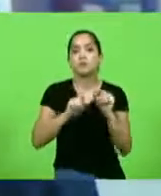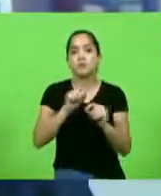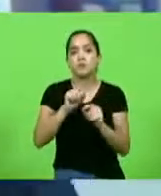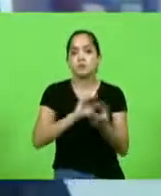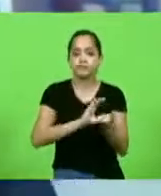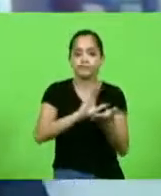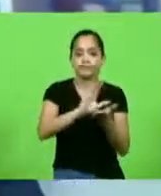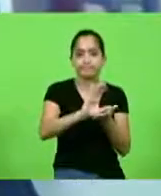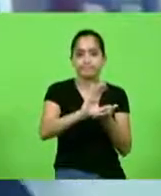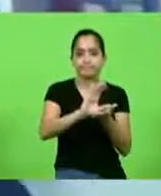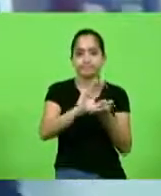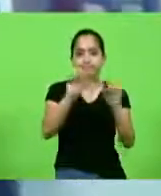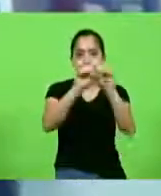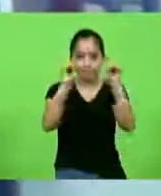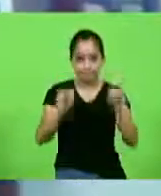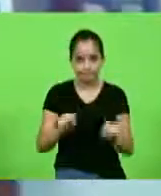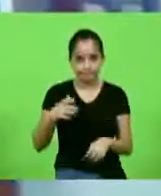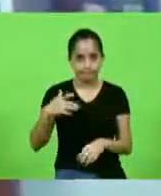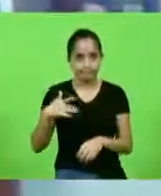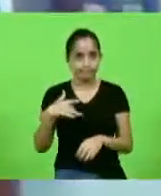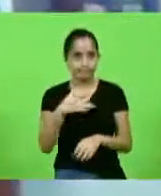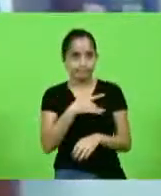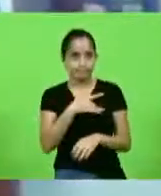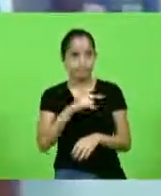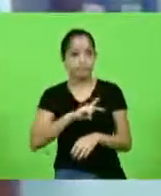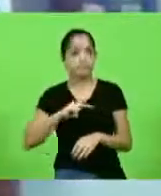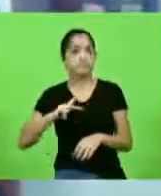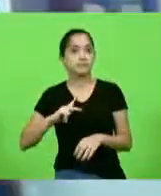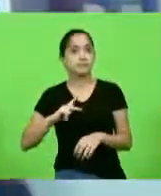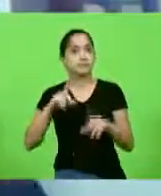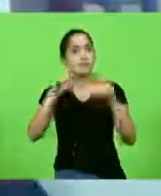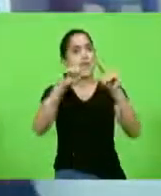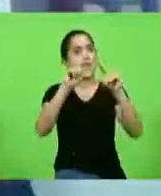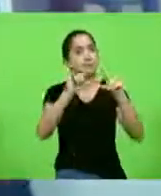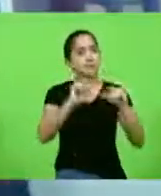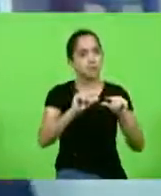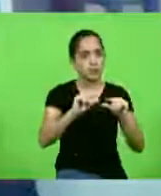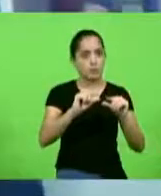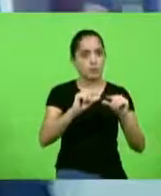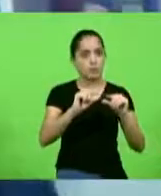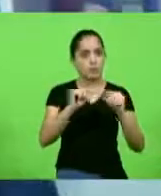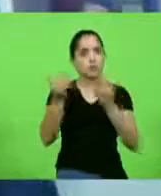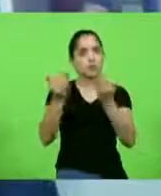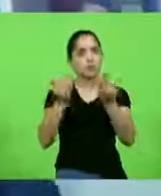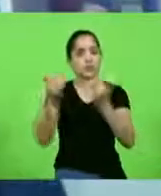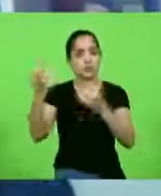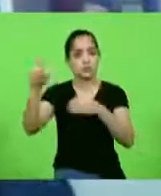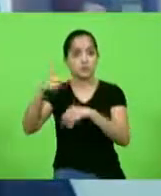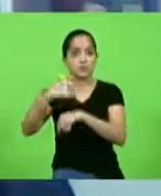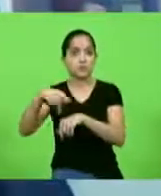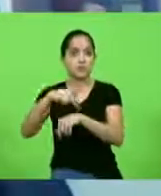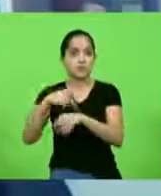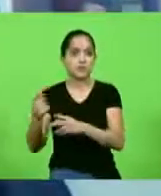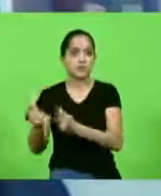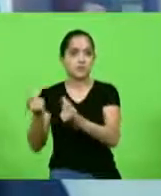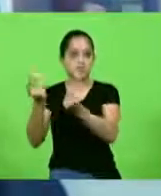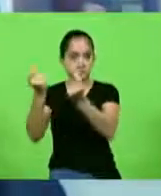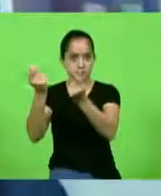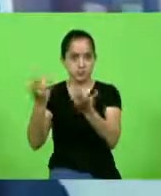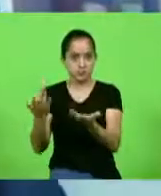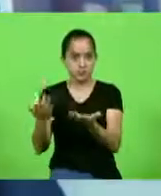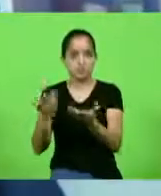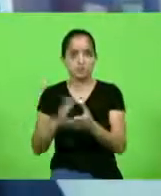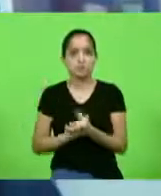do sistema público de saúde do Brasil é muito menor do que os países ricos. A